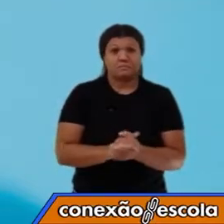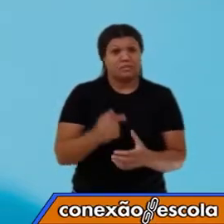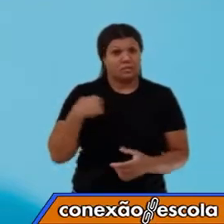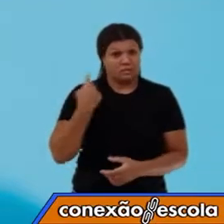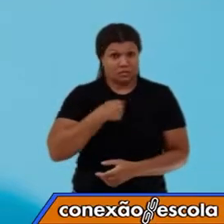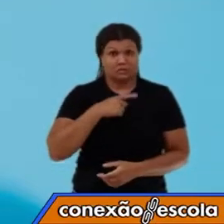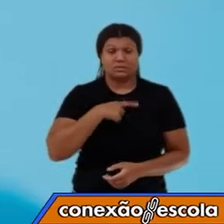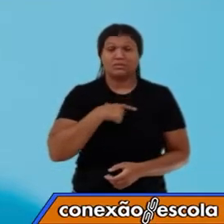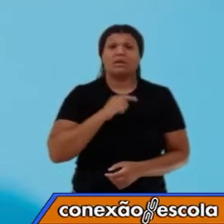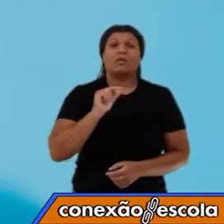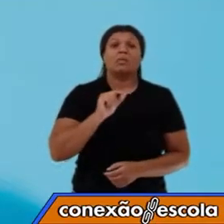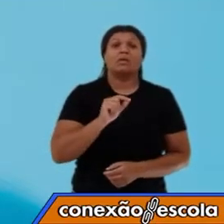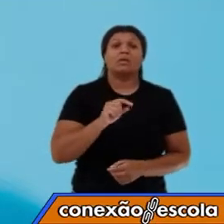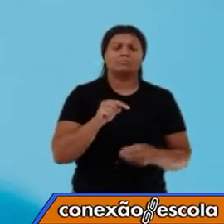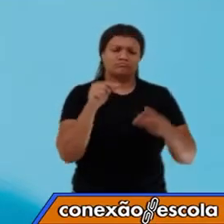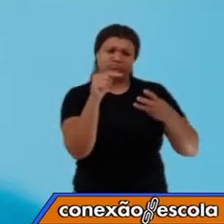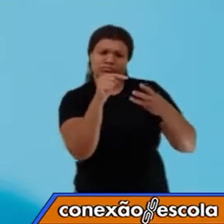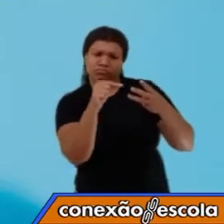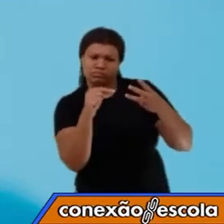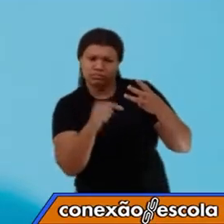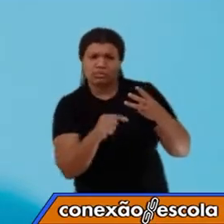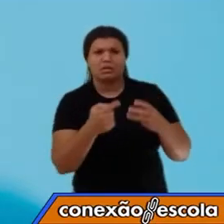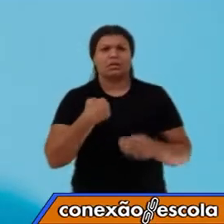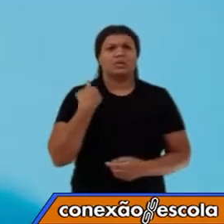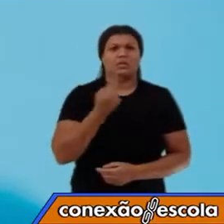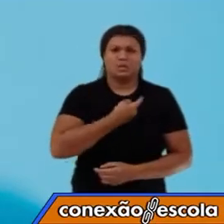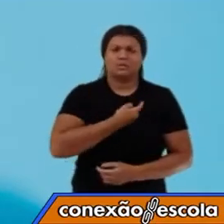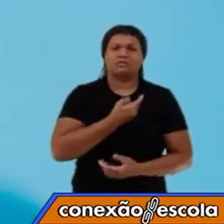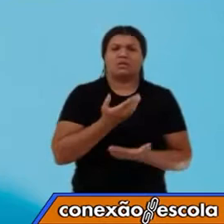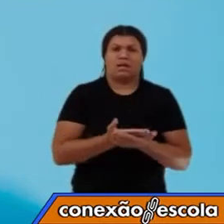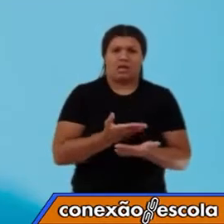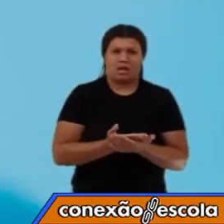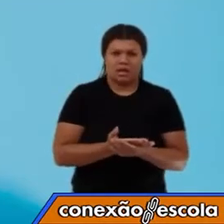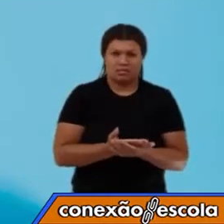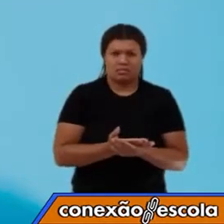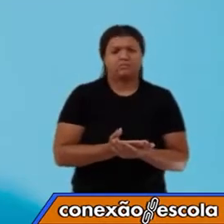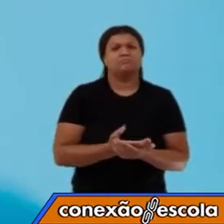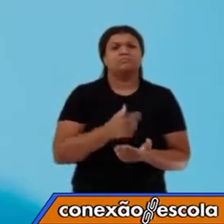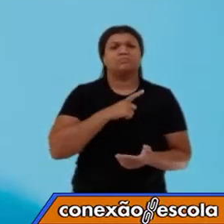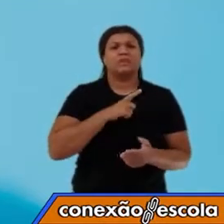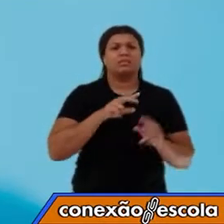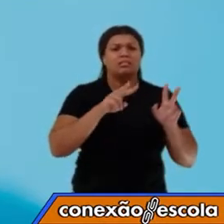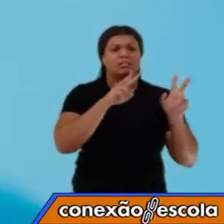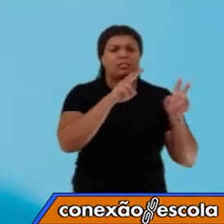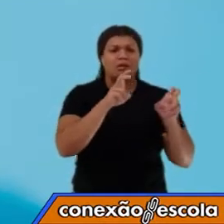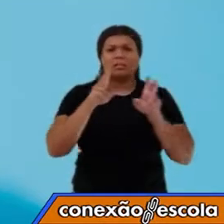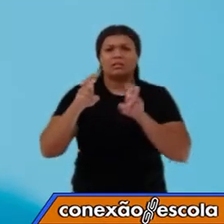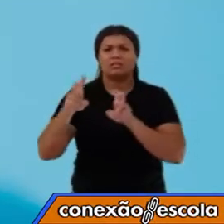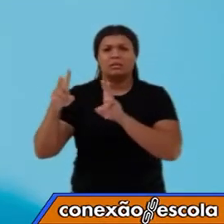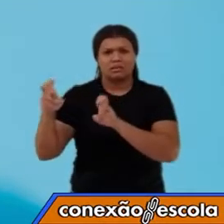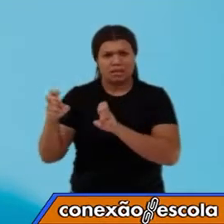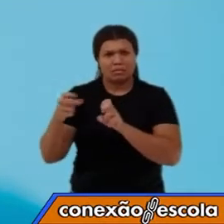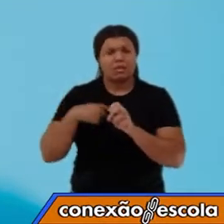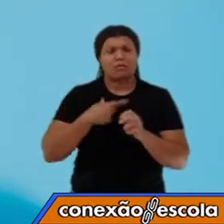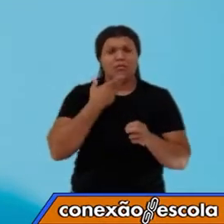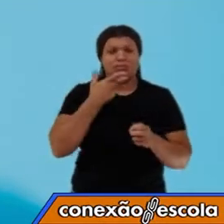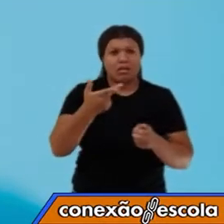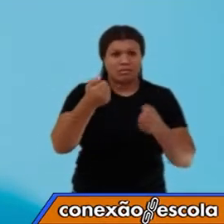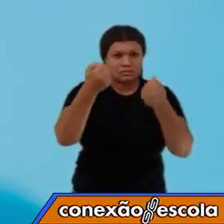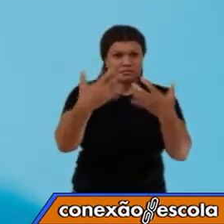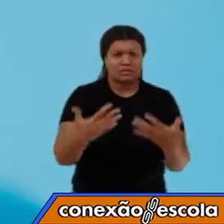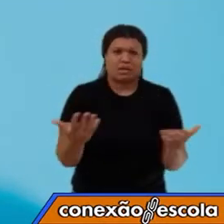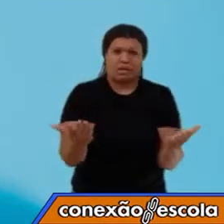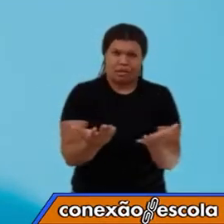aqui os tópicos da nossa aula, que é a elucidação desses termos, desses conceitos que eu acabei de colocar